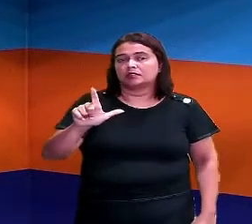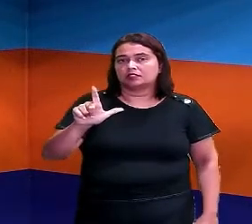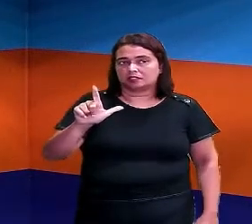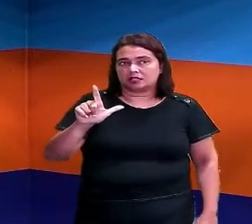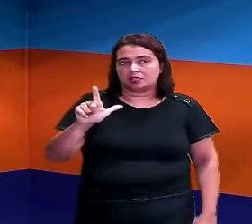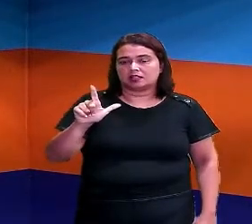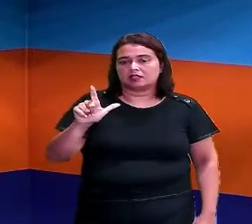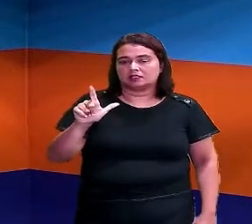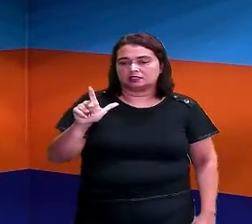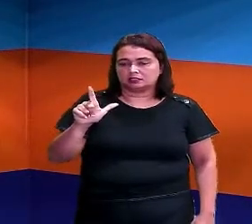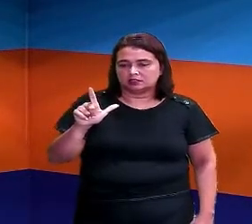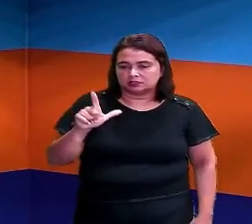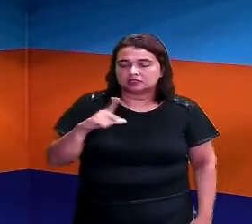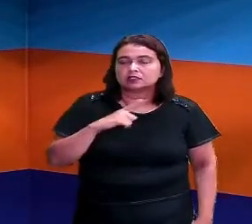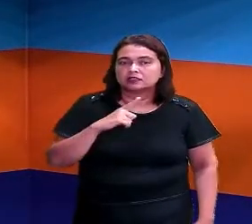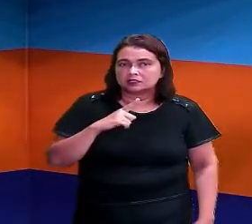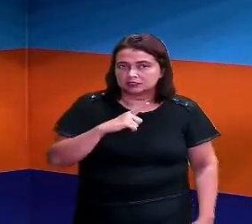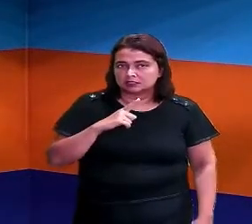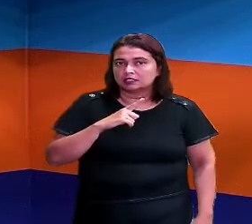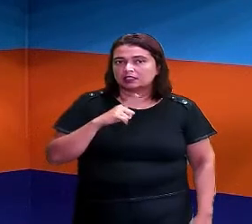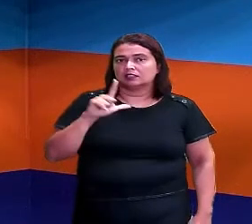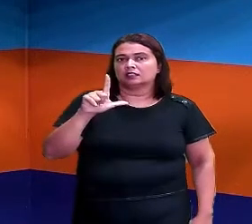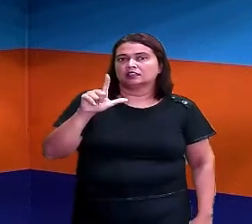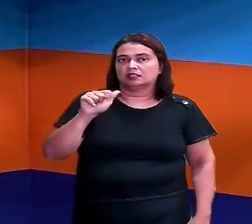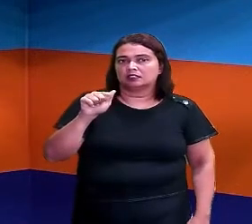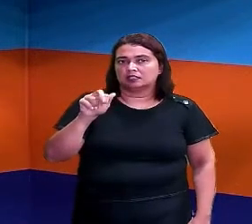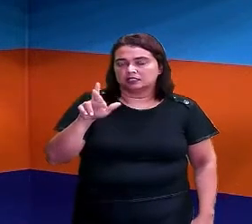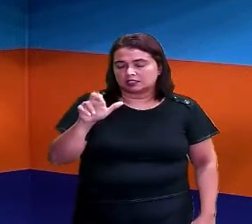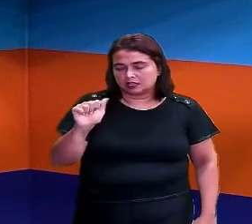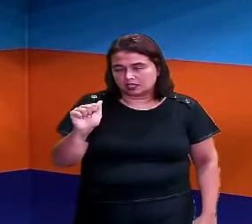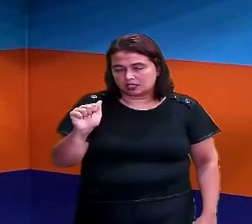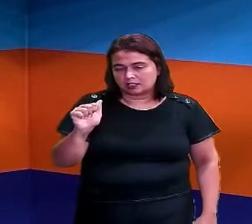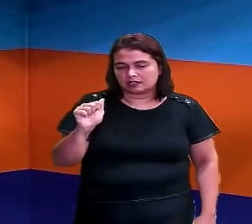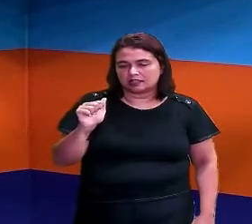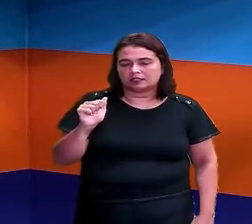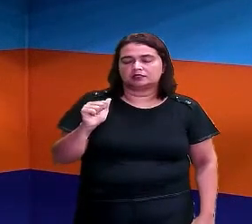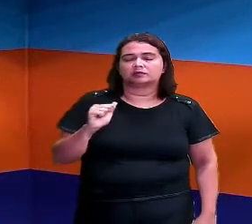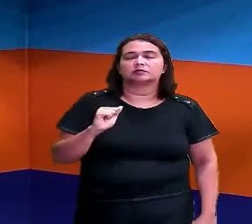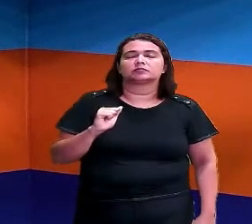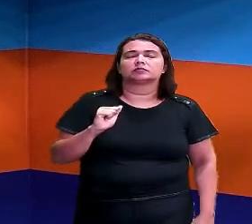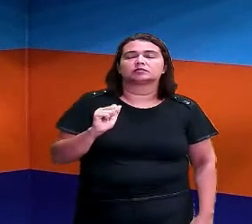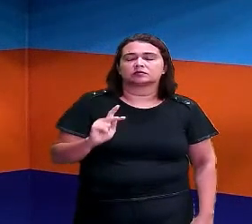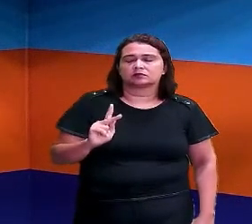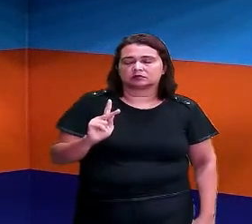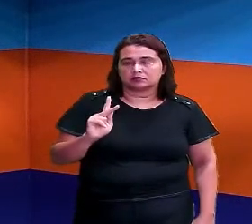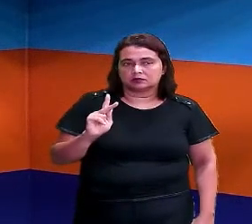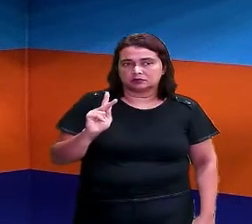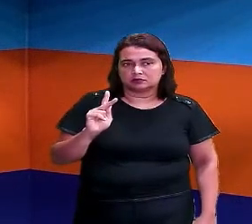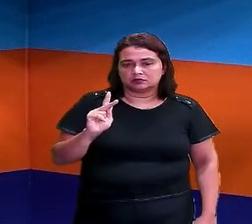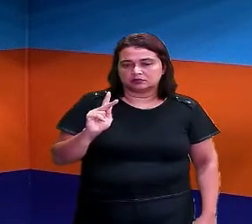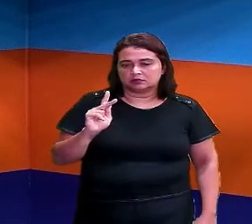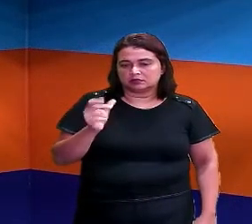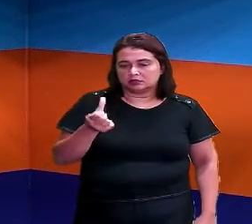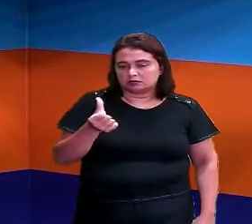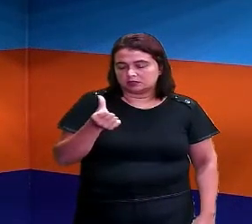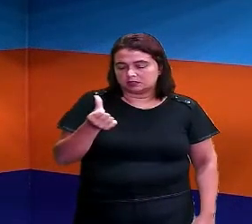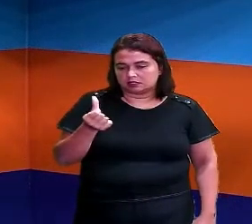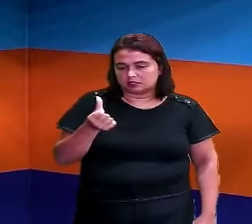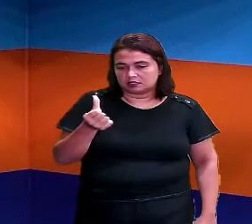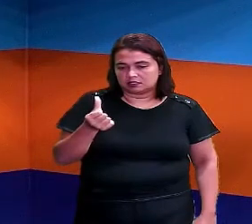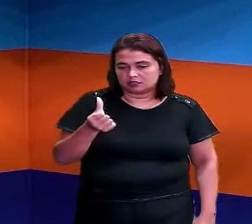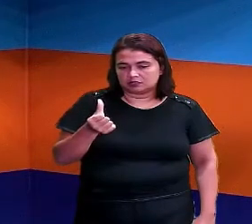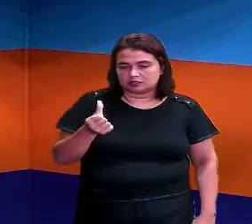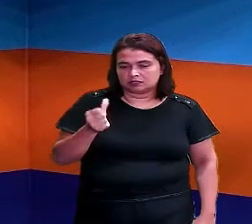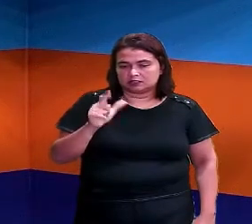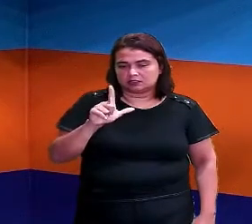Então, o L temos aqui, Lara. Lara vai para K, para cá, para a sexta palavra.